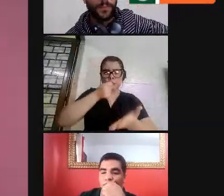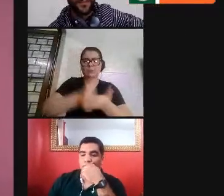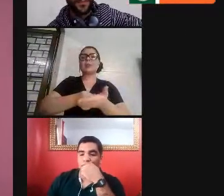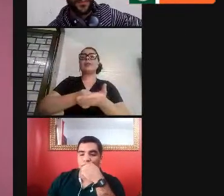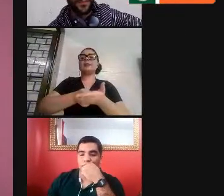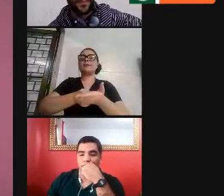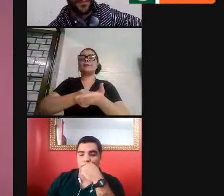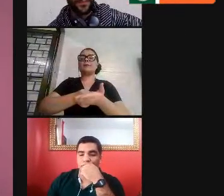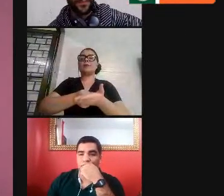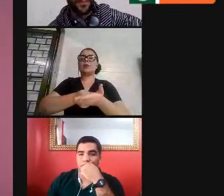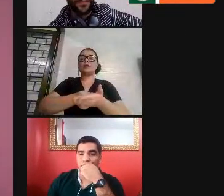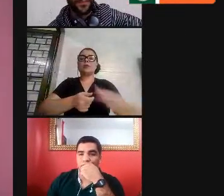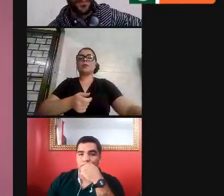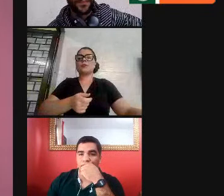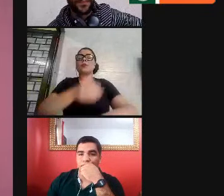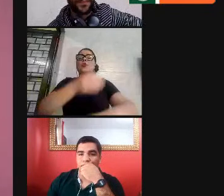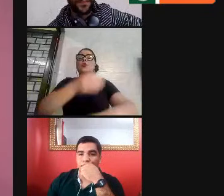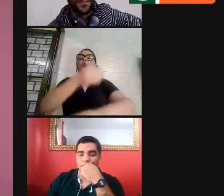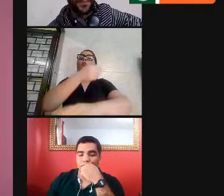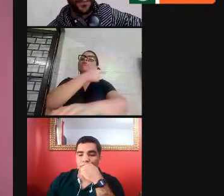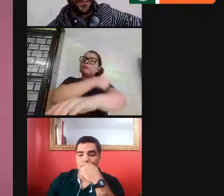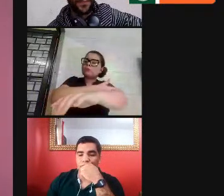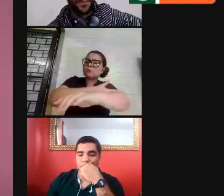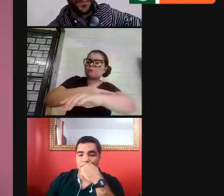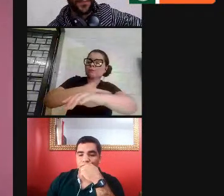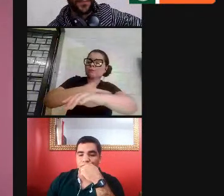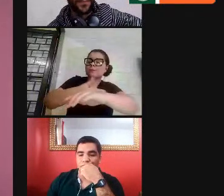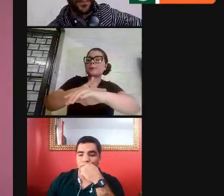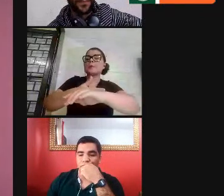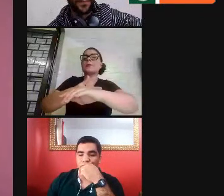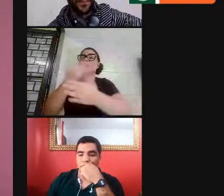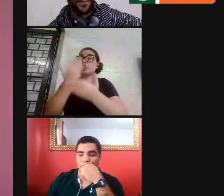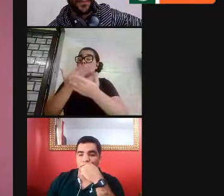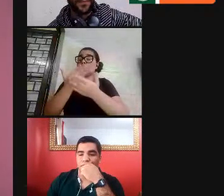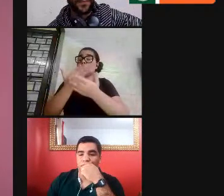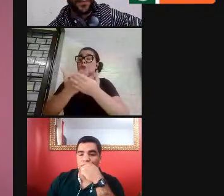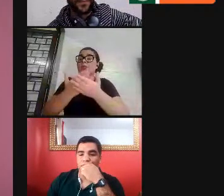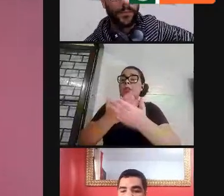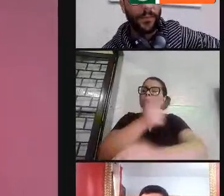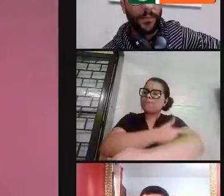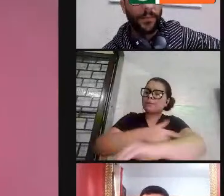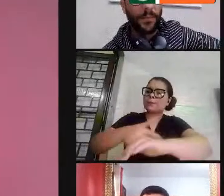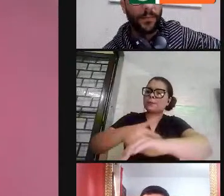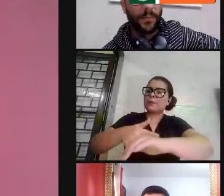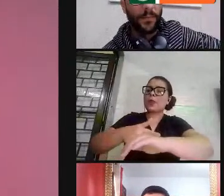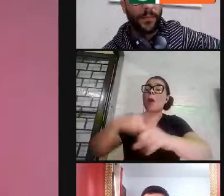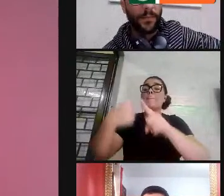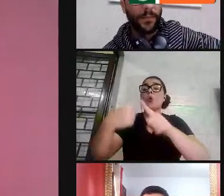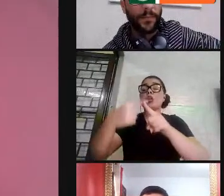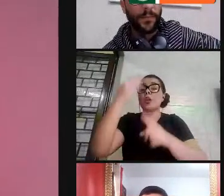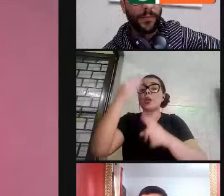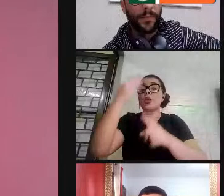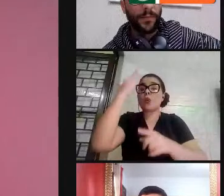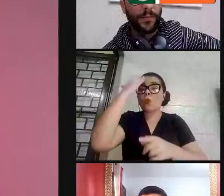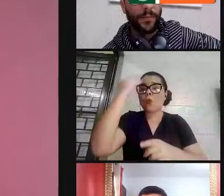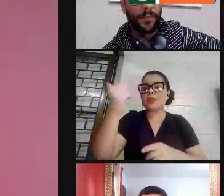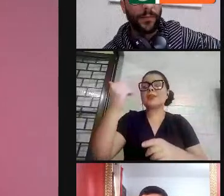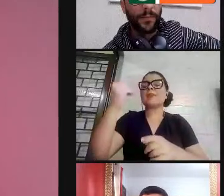disciplina, estudar com a sua, porque o conhecimento é que vai transformar essa realidade.